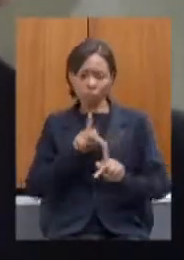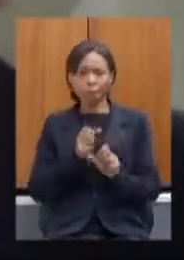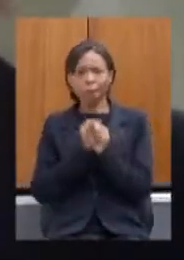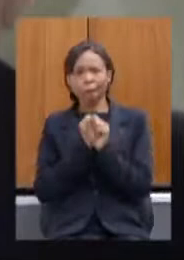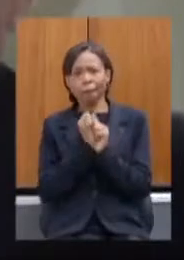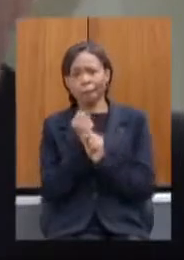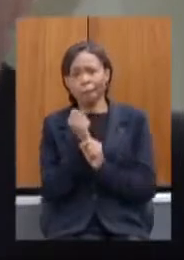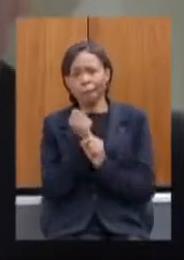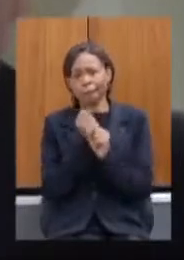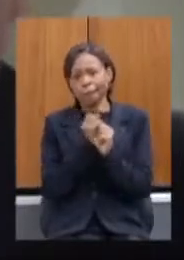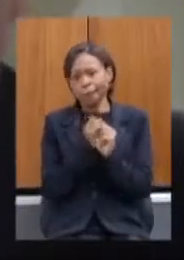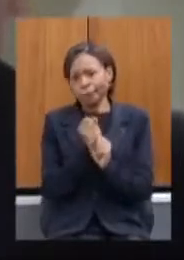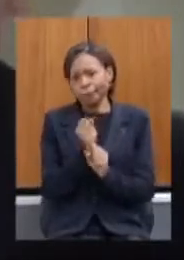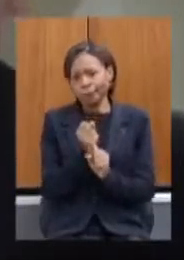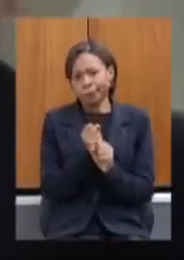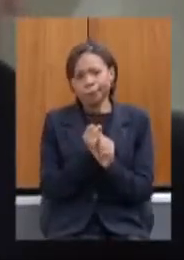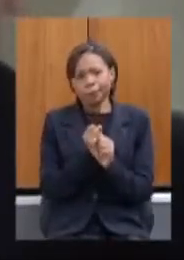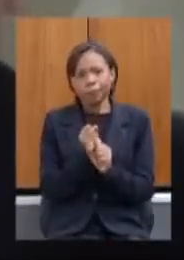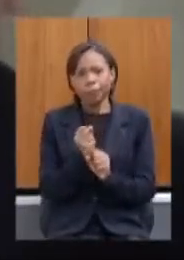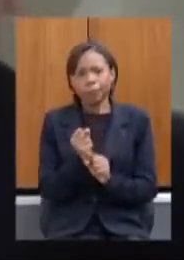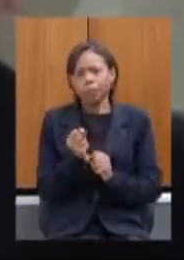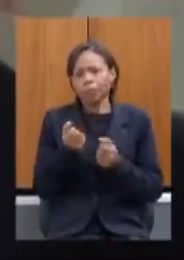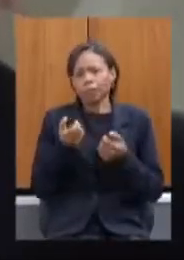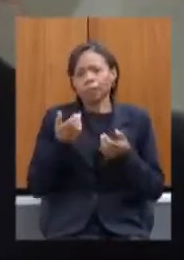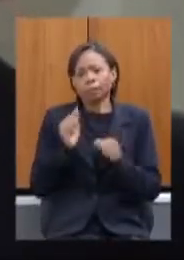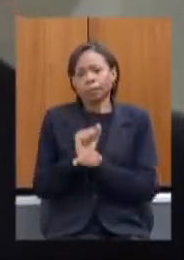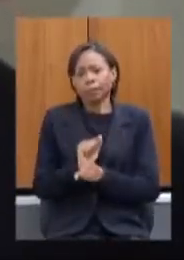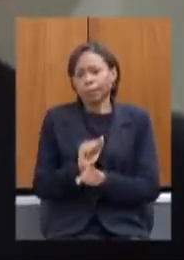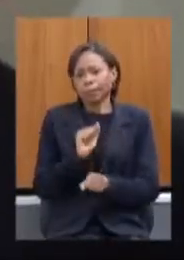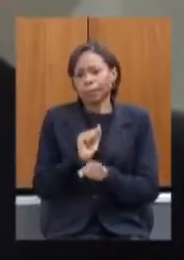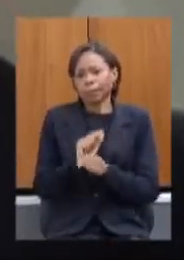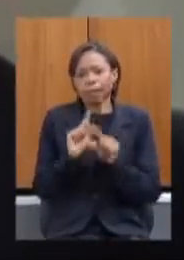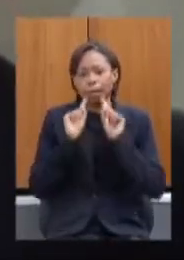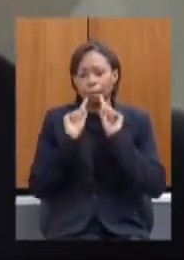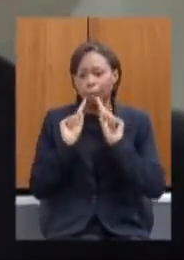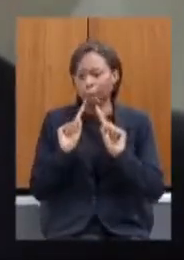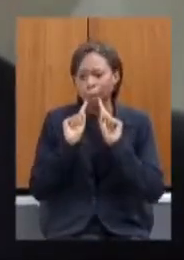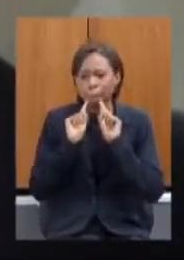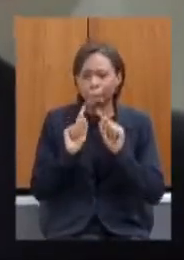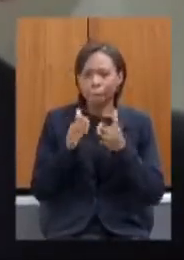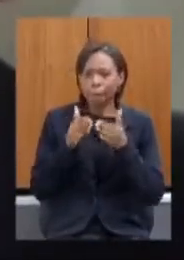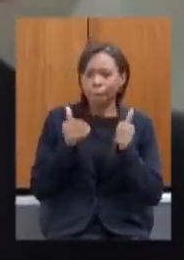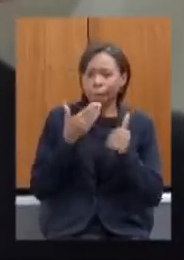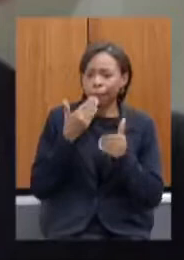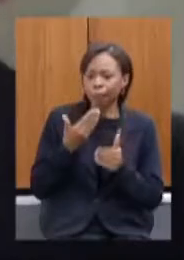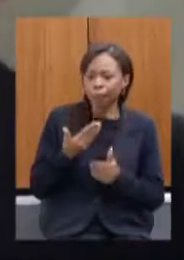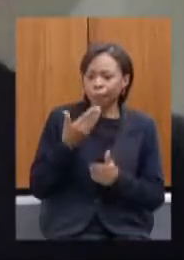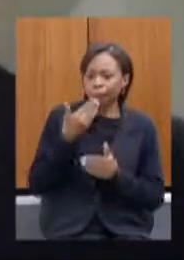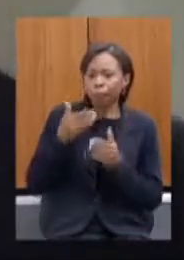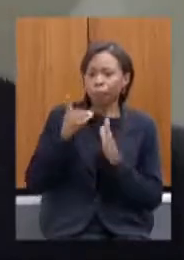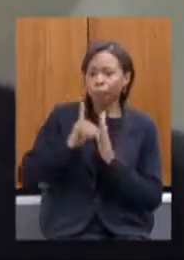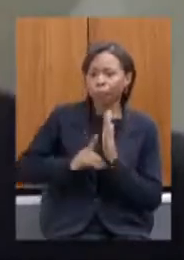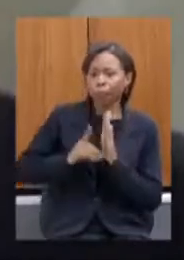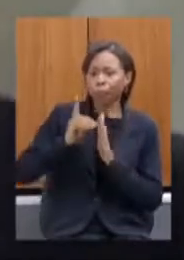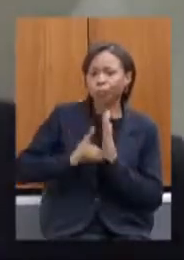clamando por seus direitos sem que isso possa efetivamente acontecer